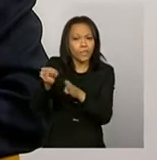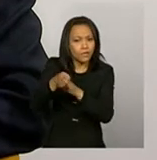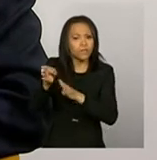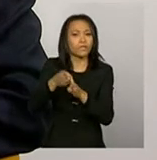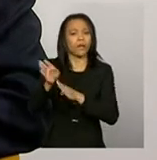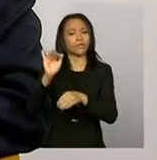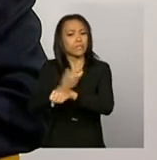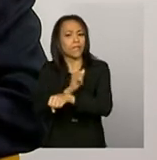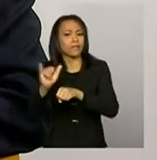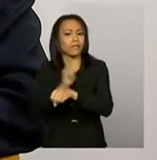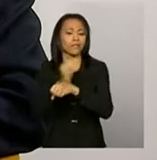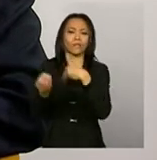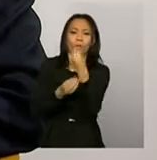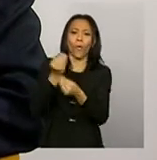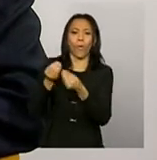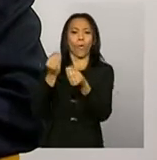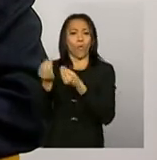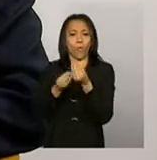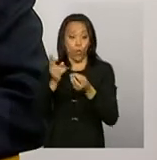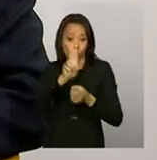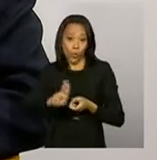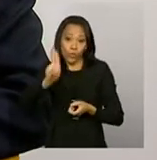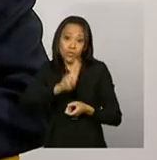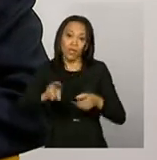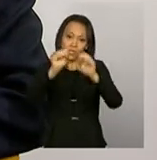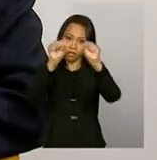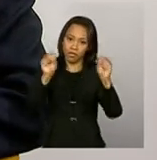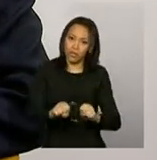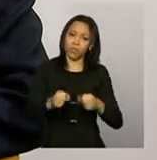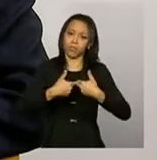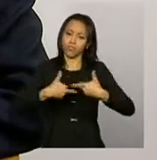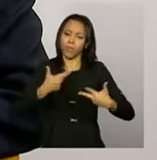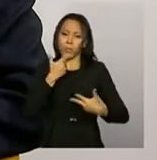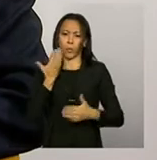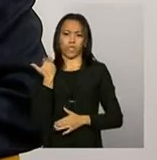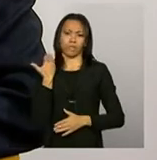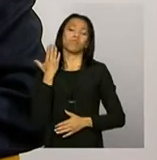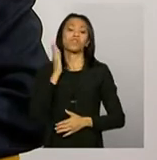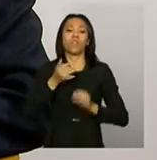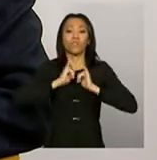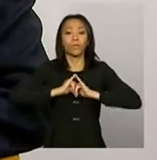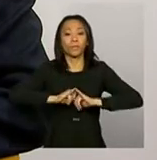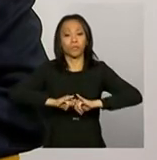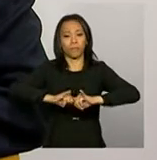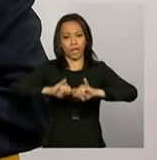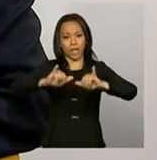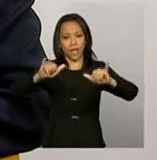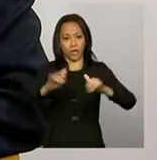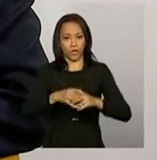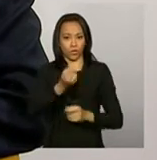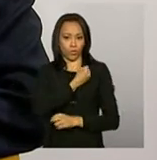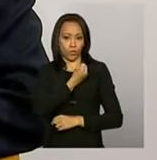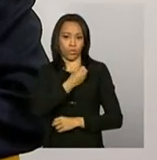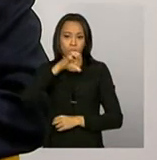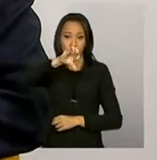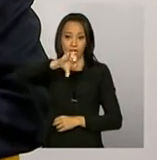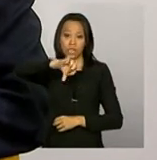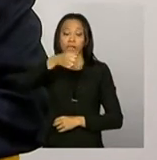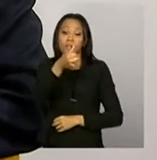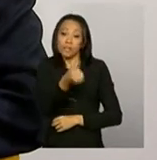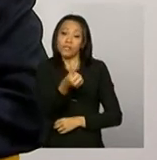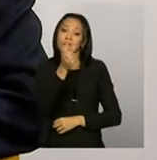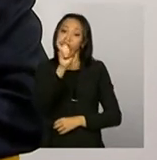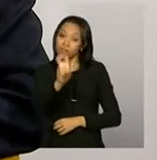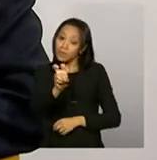as instruções operacionais. Recentemente foi publicada a Instrução Operacional nº 65. Lá,